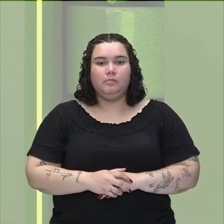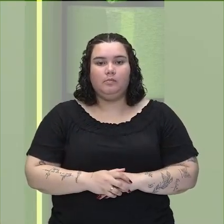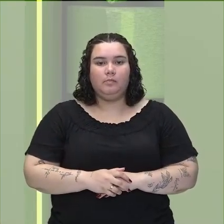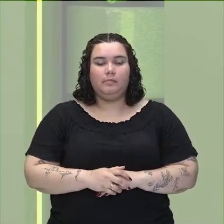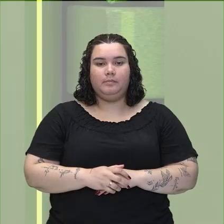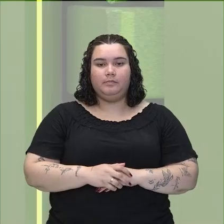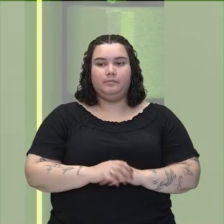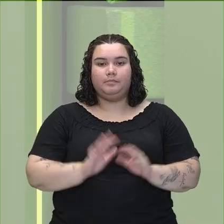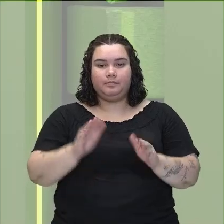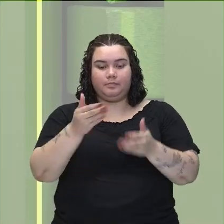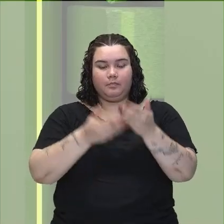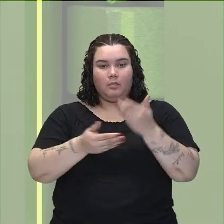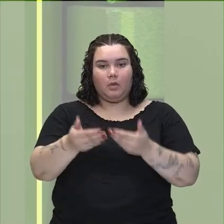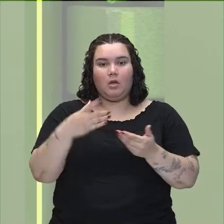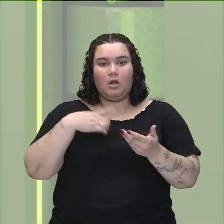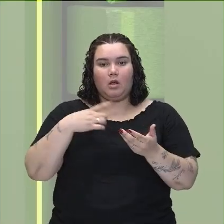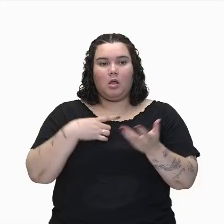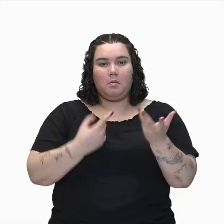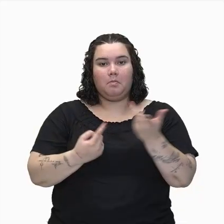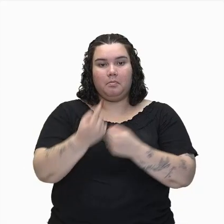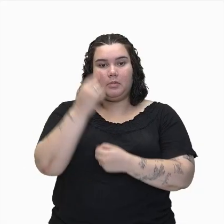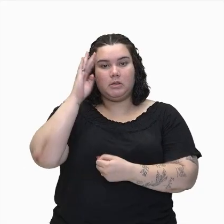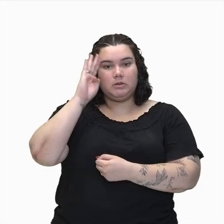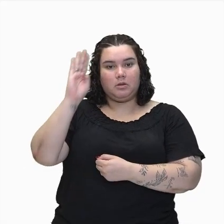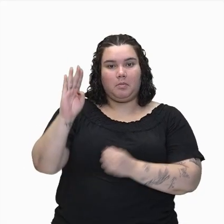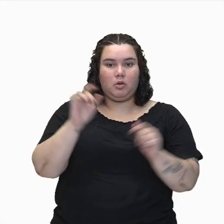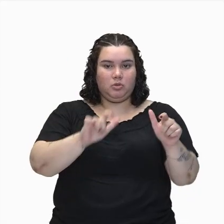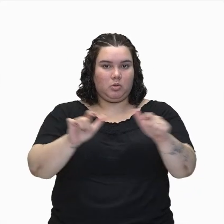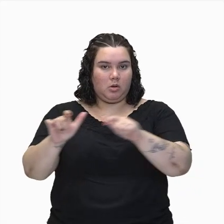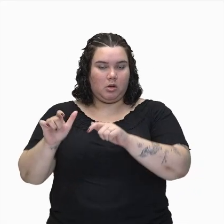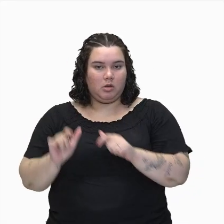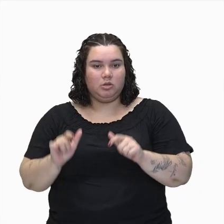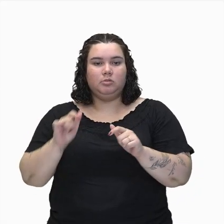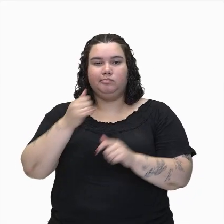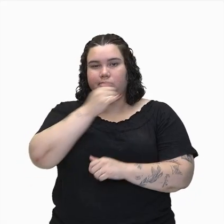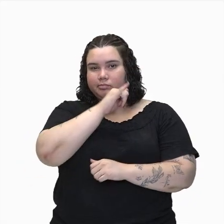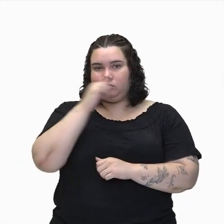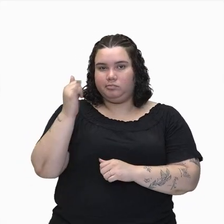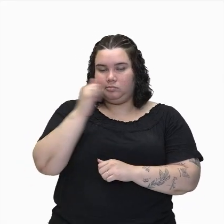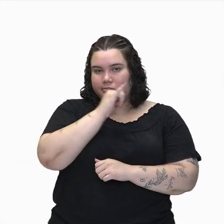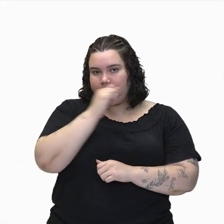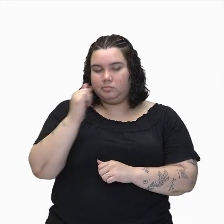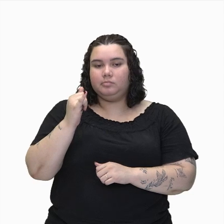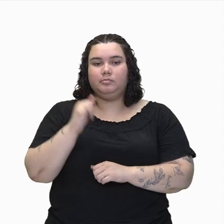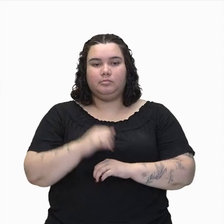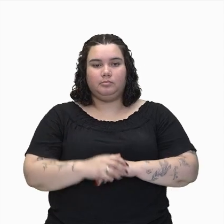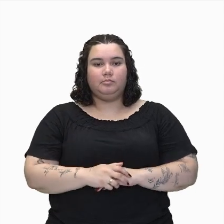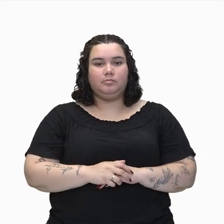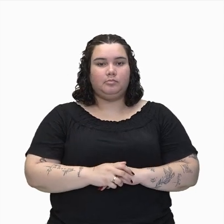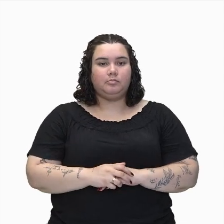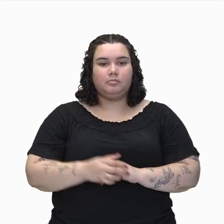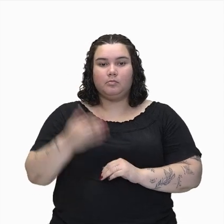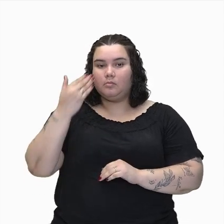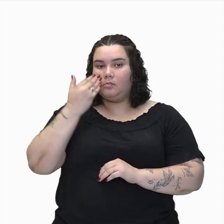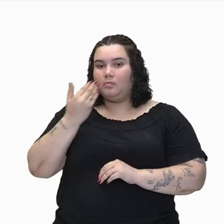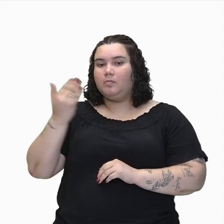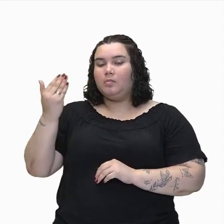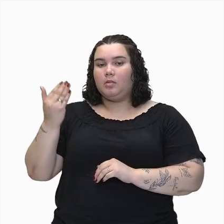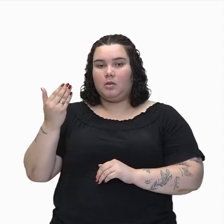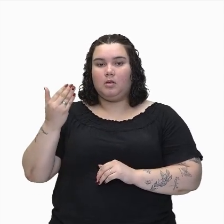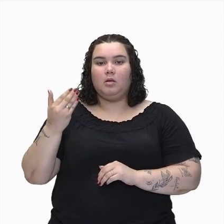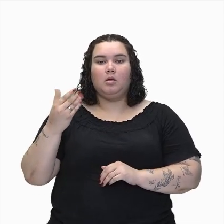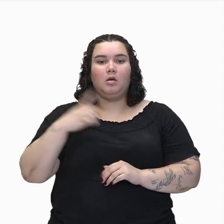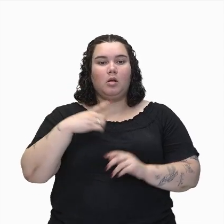vamos falar aqui das principais usinas hidrelétricas? Dá só uma olhada. As principais usinas hidrelétricas